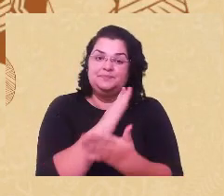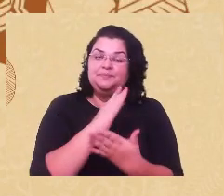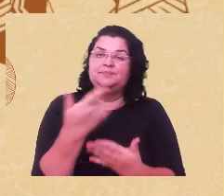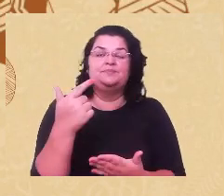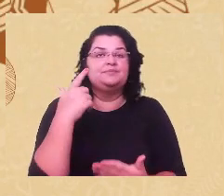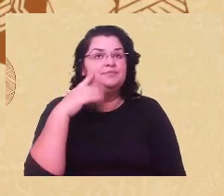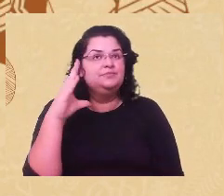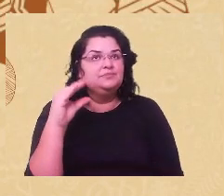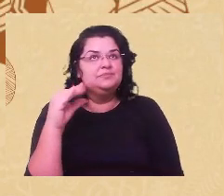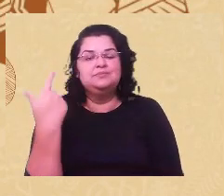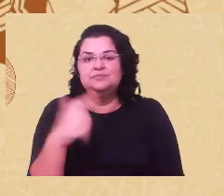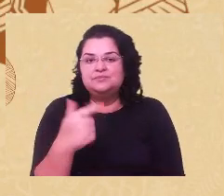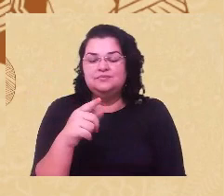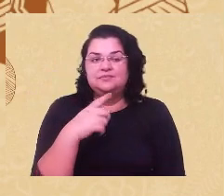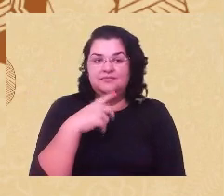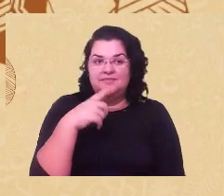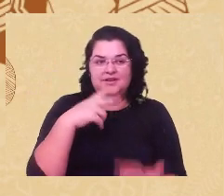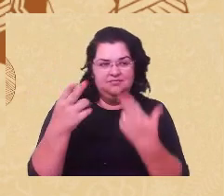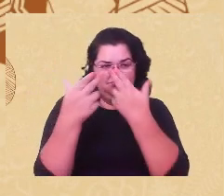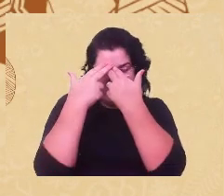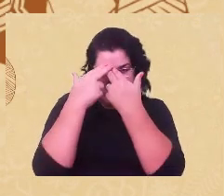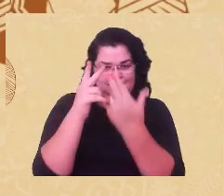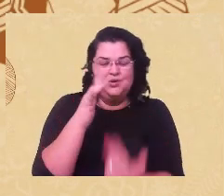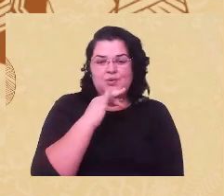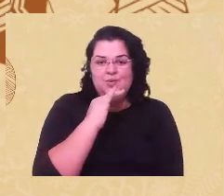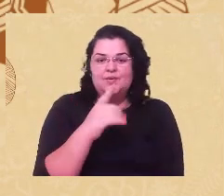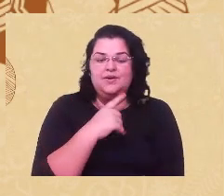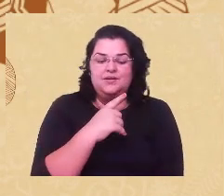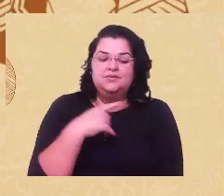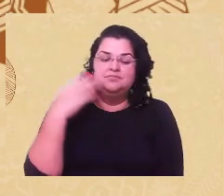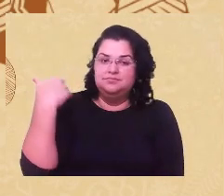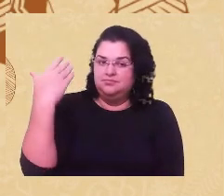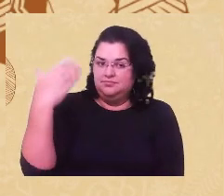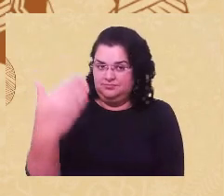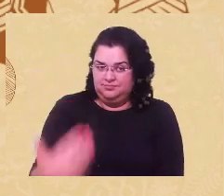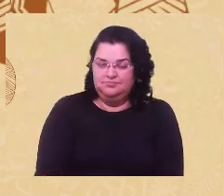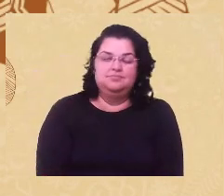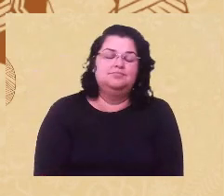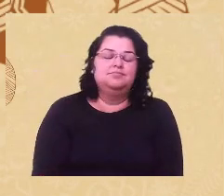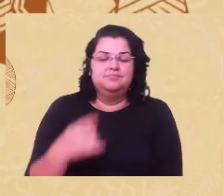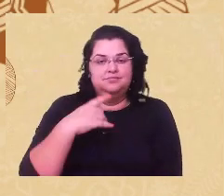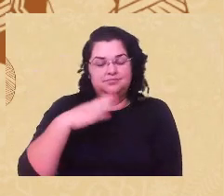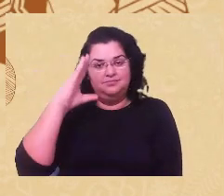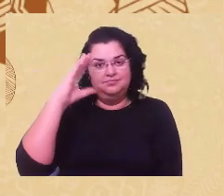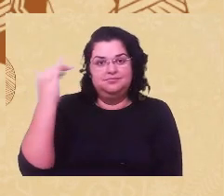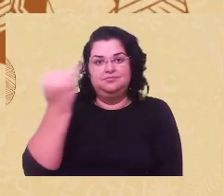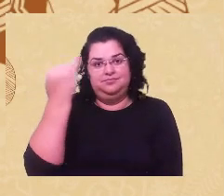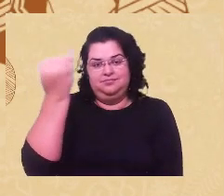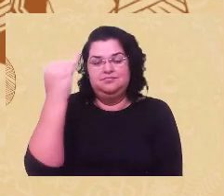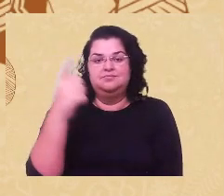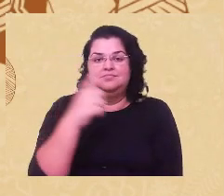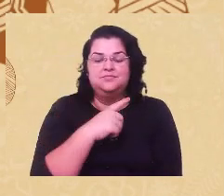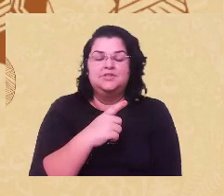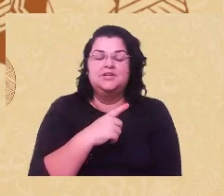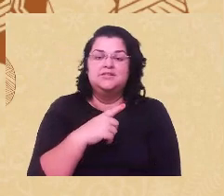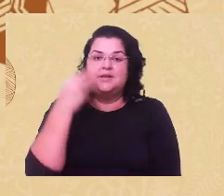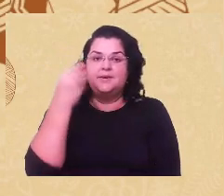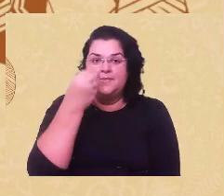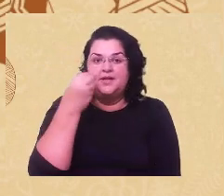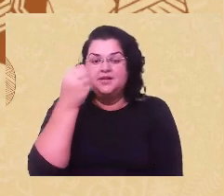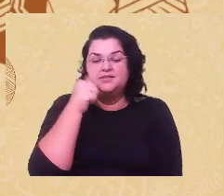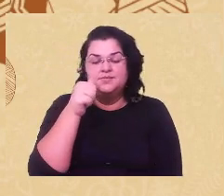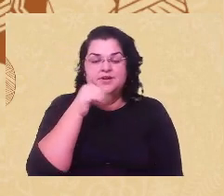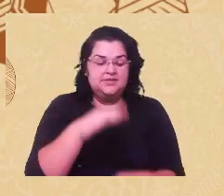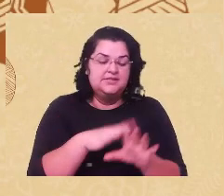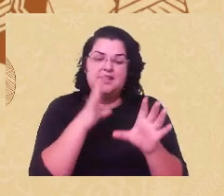incômodos e lembranças ruins podem virar à tona, principalmente quando consideramos as experiências de mulheres negras no